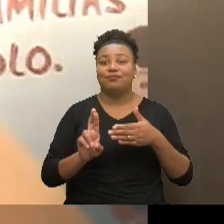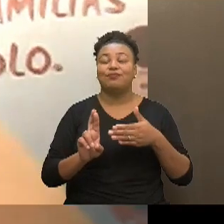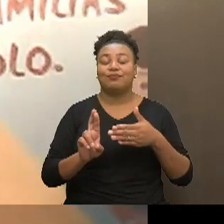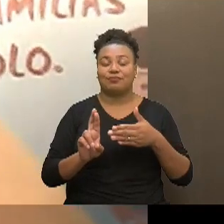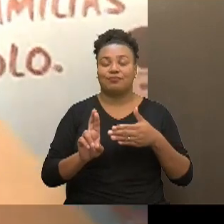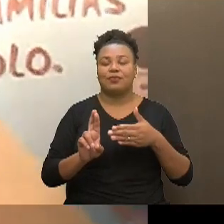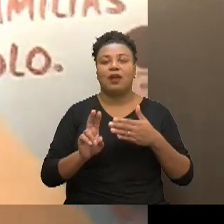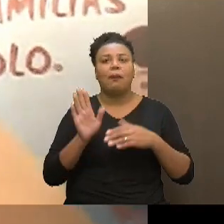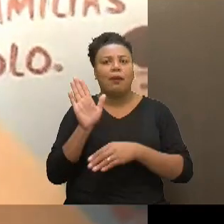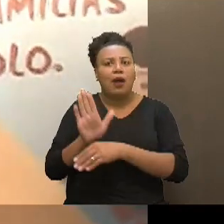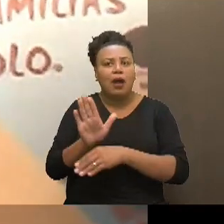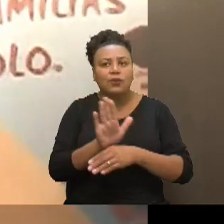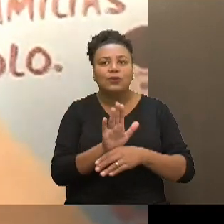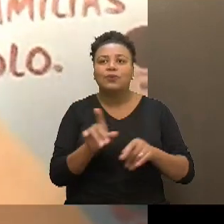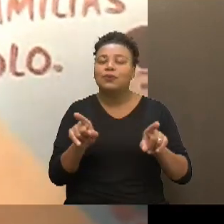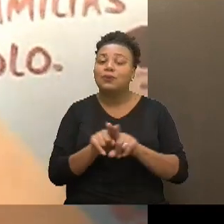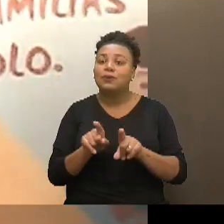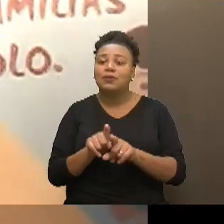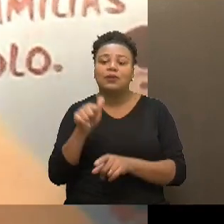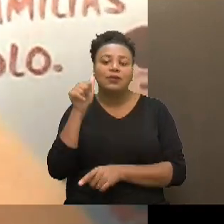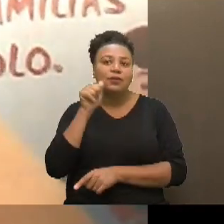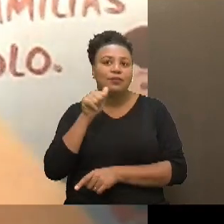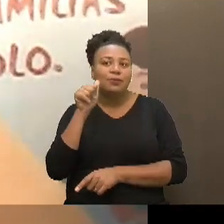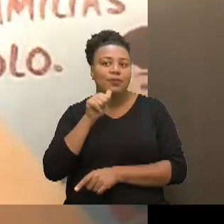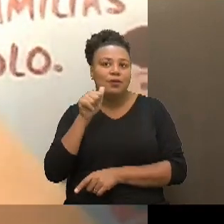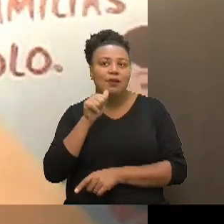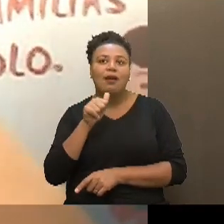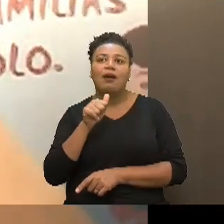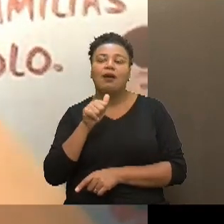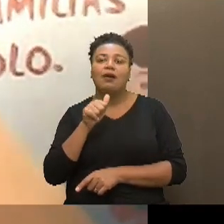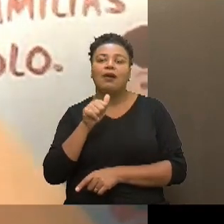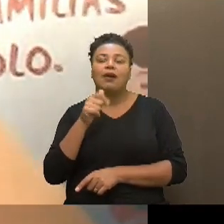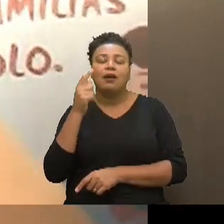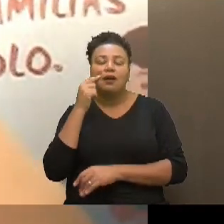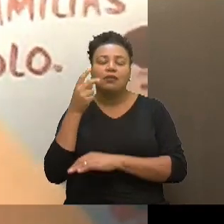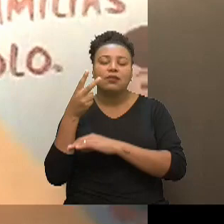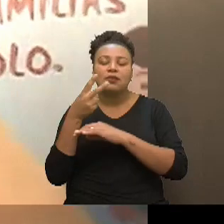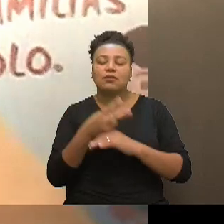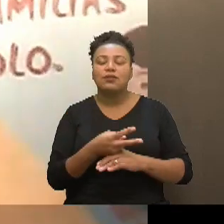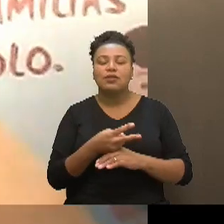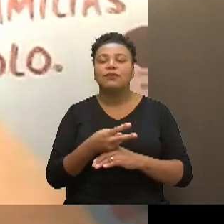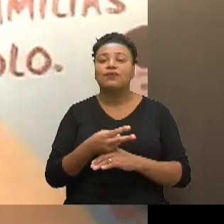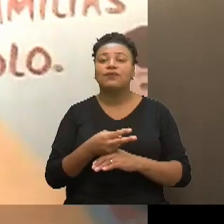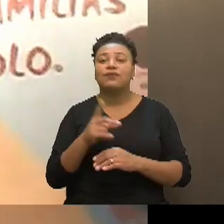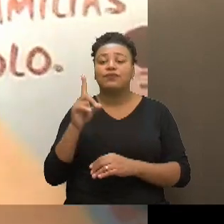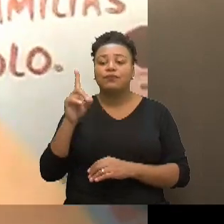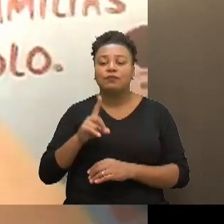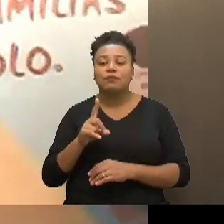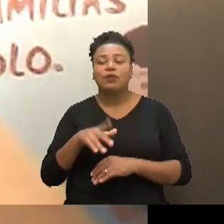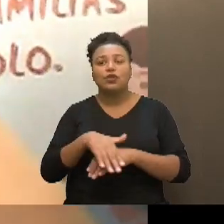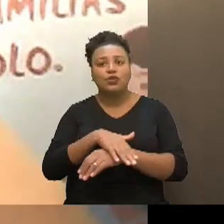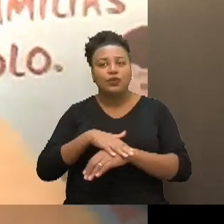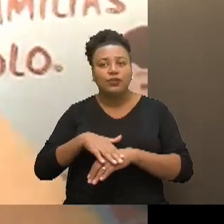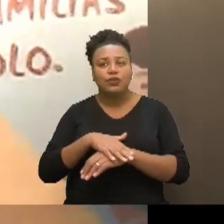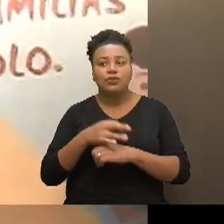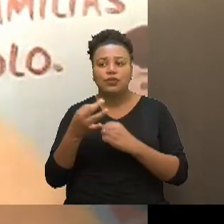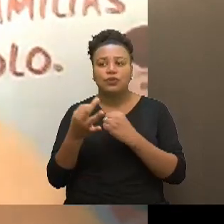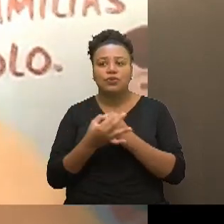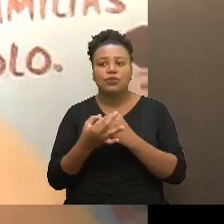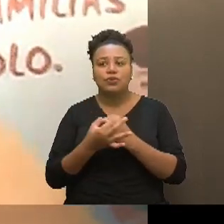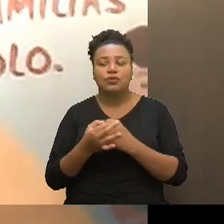pra ajudar também essas mulheres né a estar buscando seus direitos a gente conversou com um grupo de advogadas né